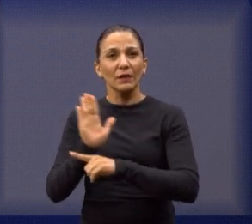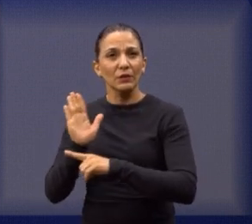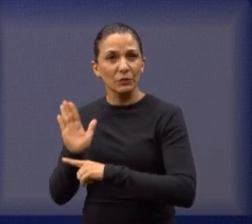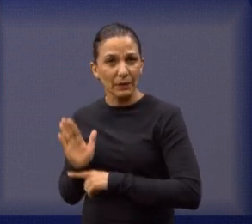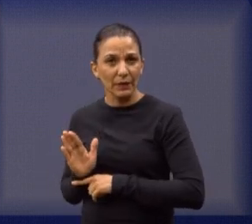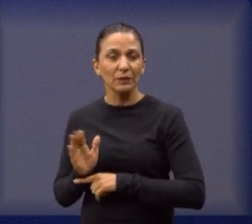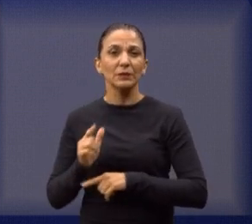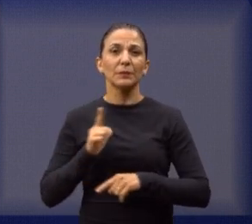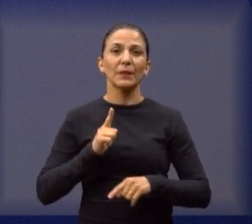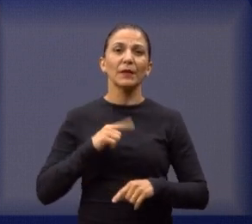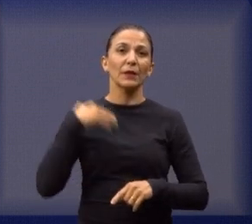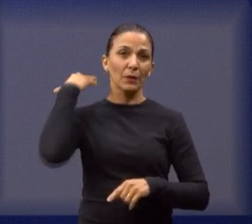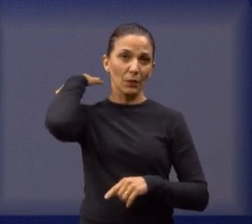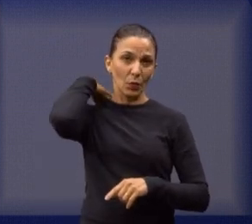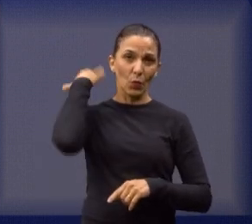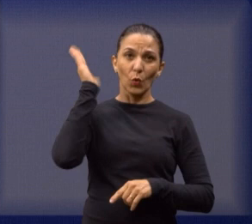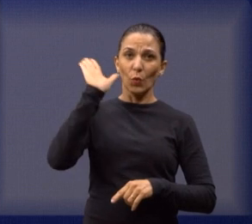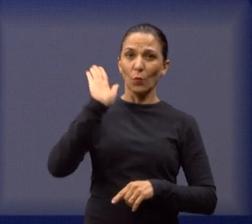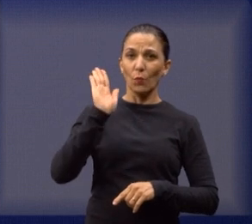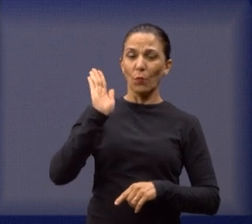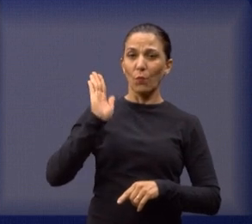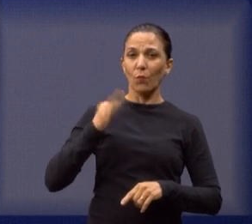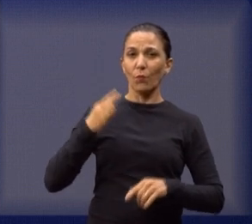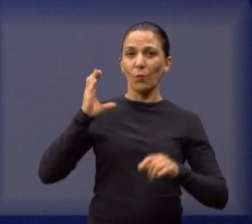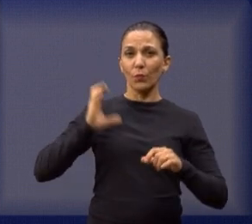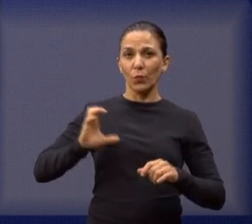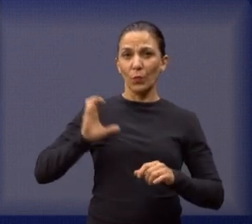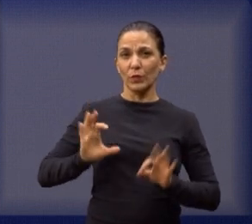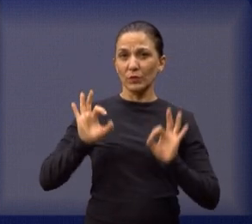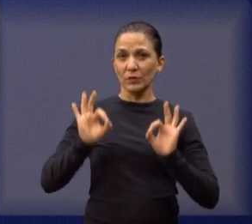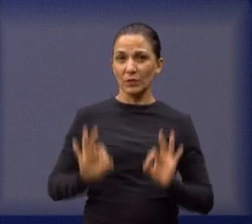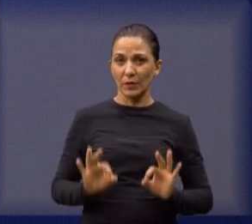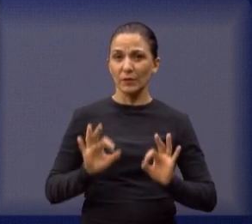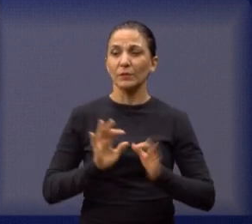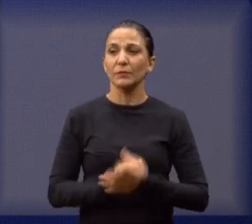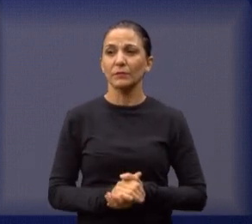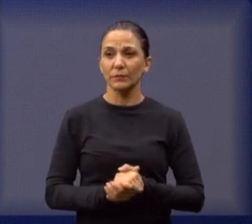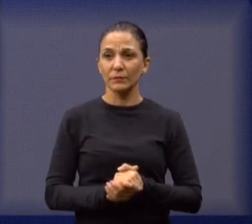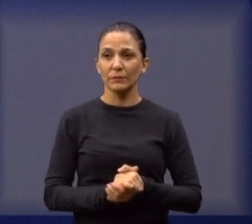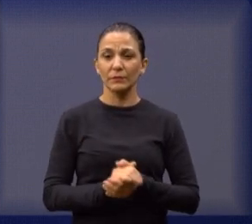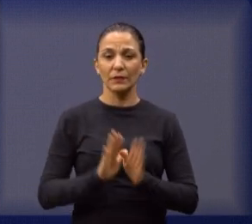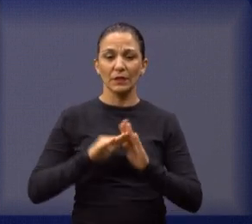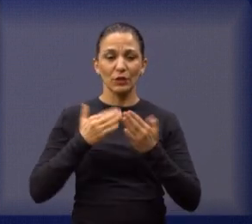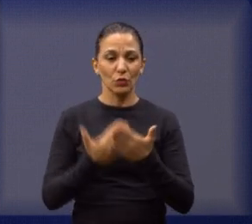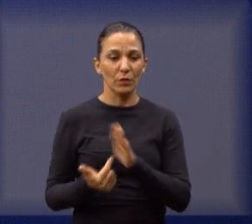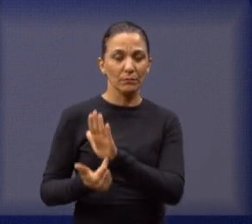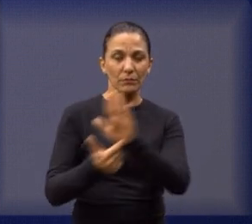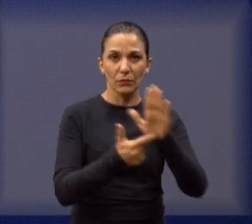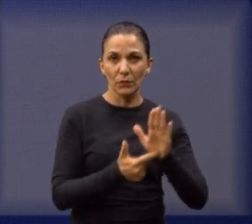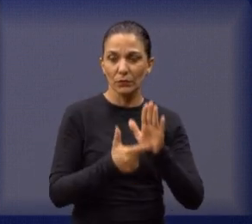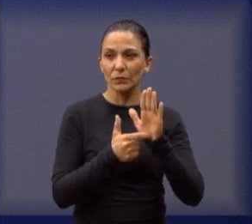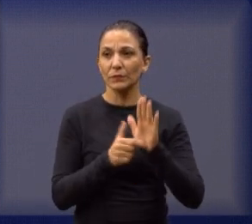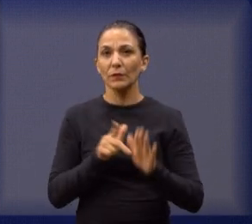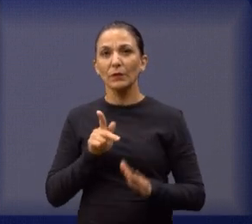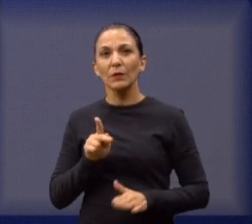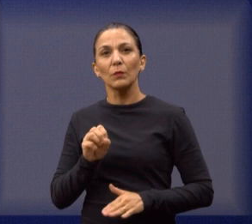Postural, ambos feitos através de parcerias e apresentados nas escolas. Mas, presidente, foi